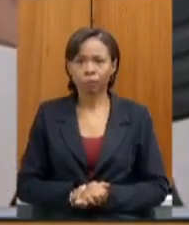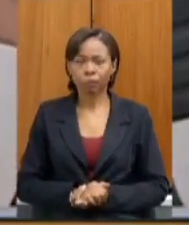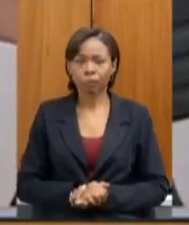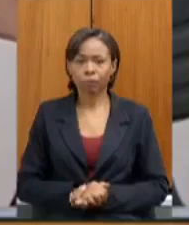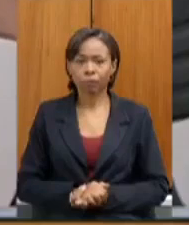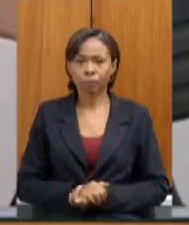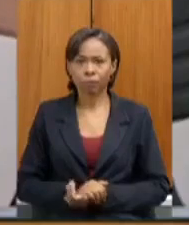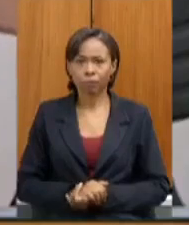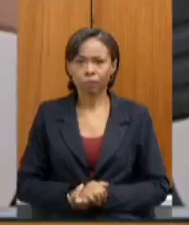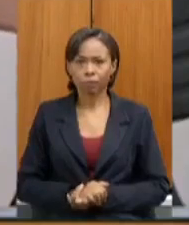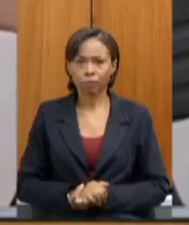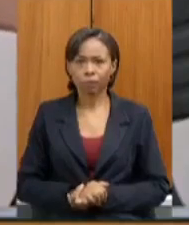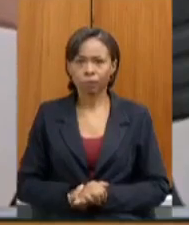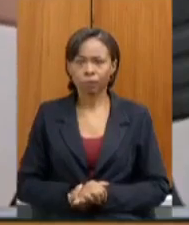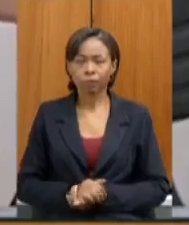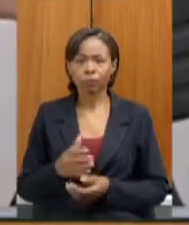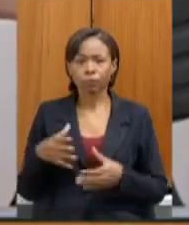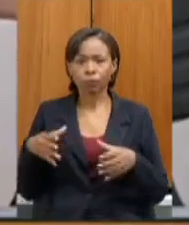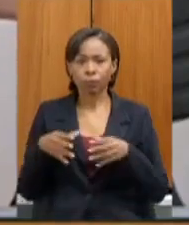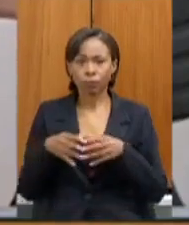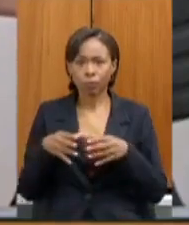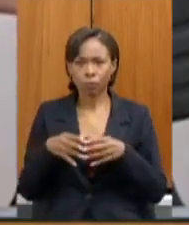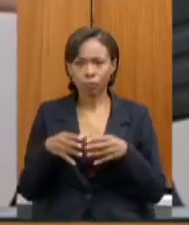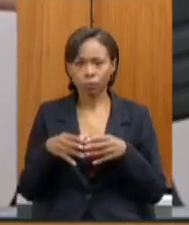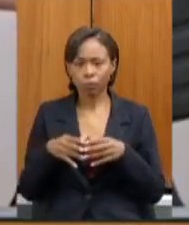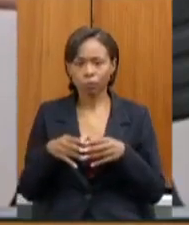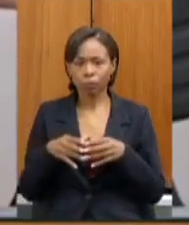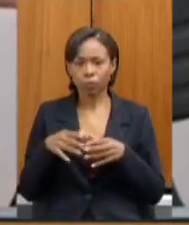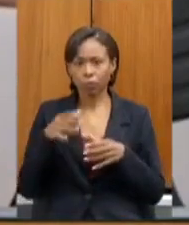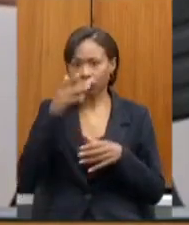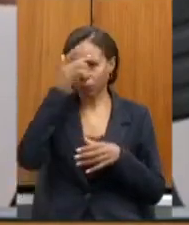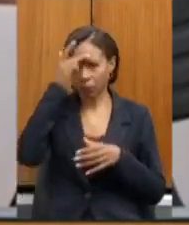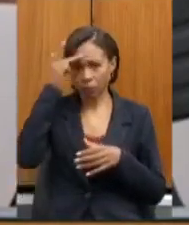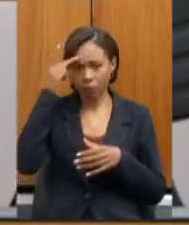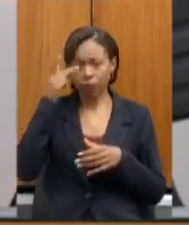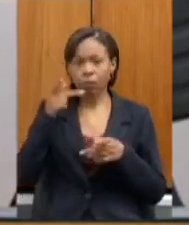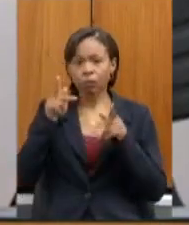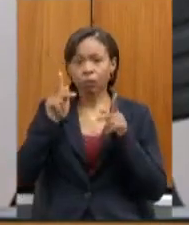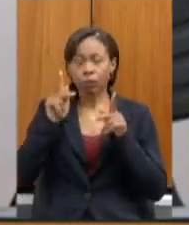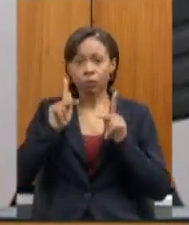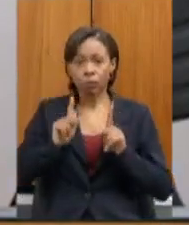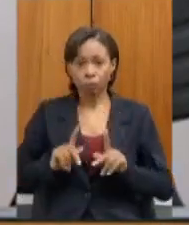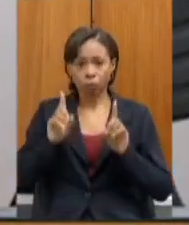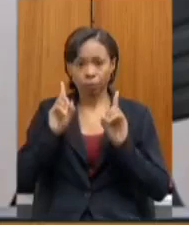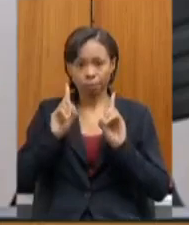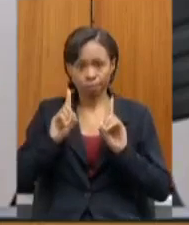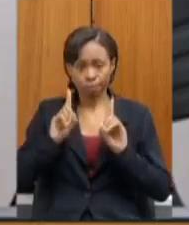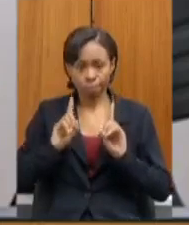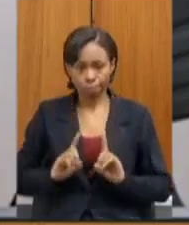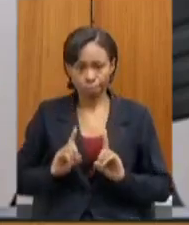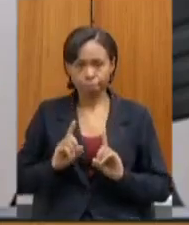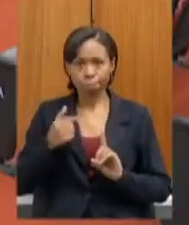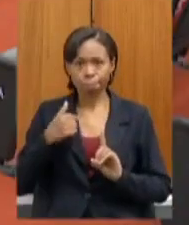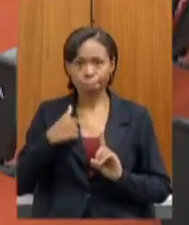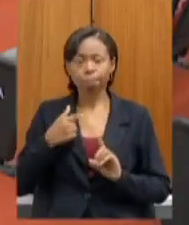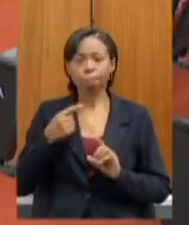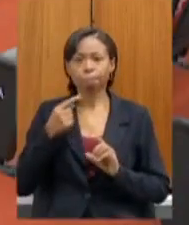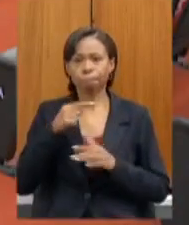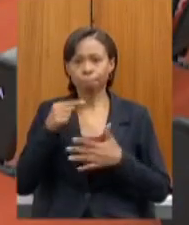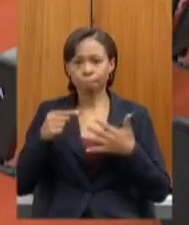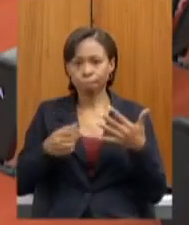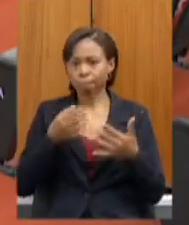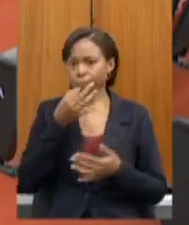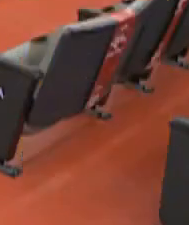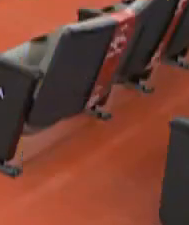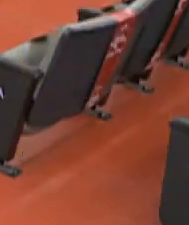presidente da comissão da defesa do direito da pessoa com deficiência antes de entrar na pauta da pessoa com